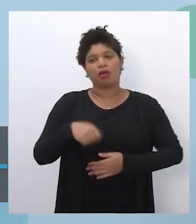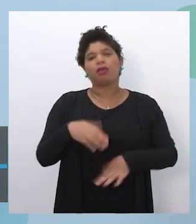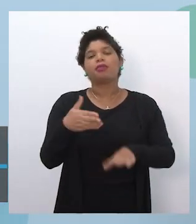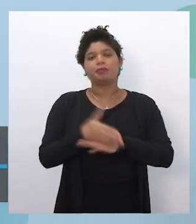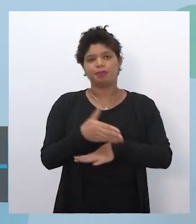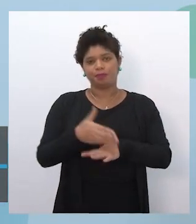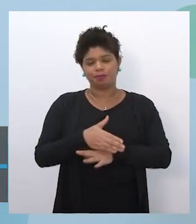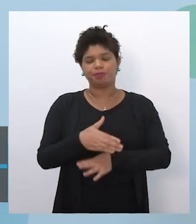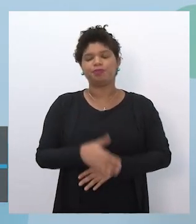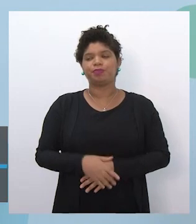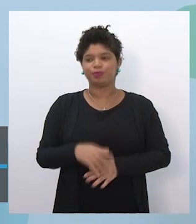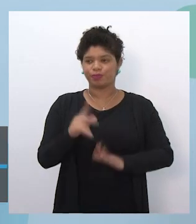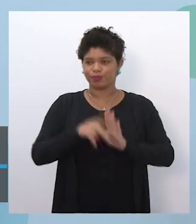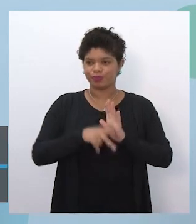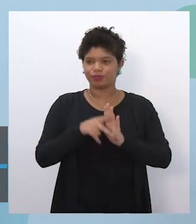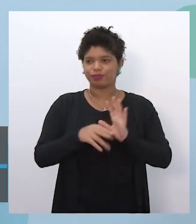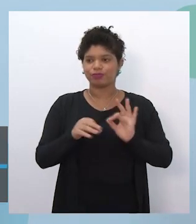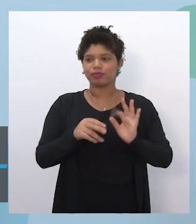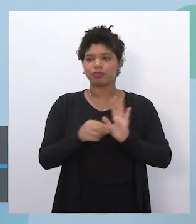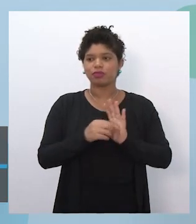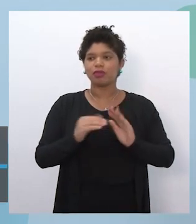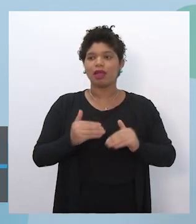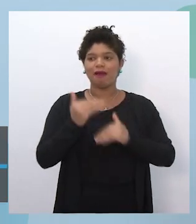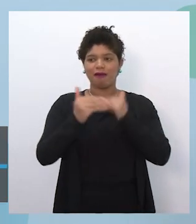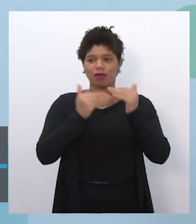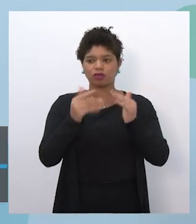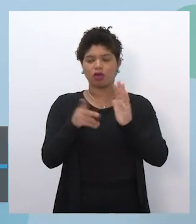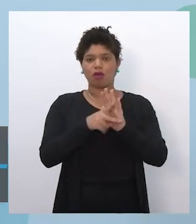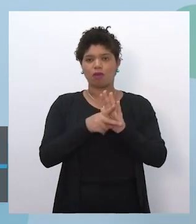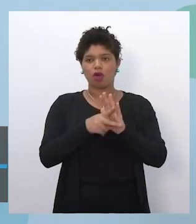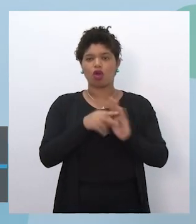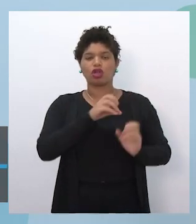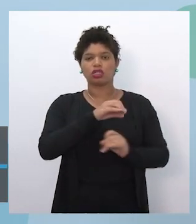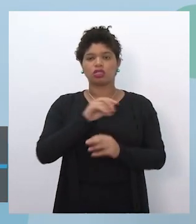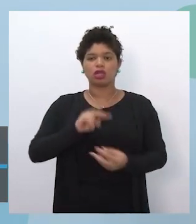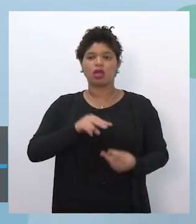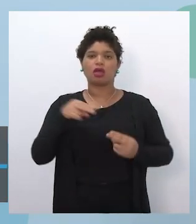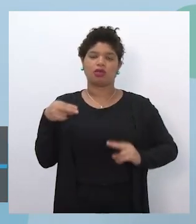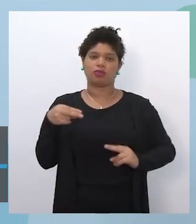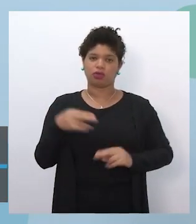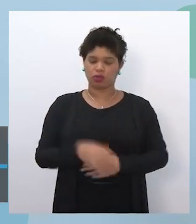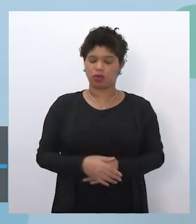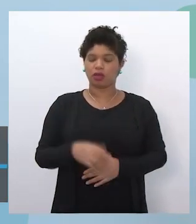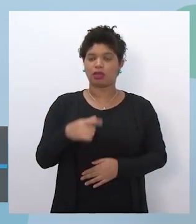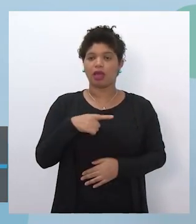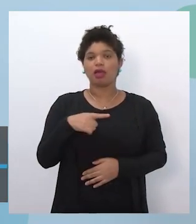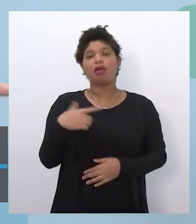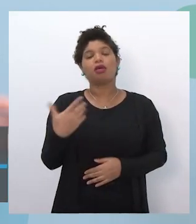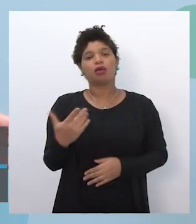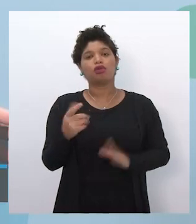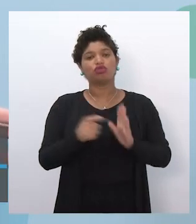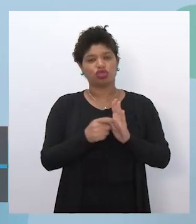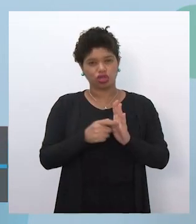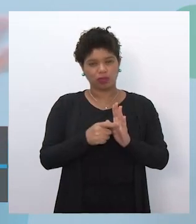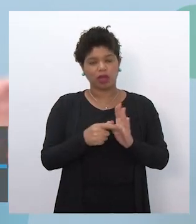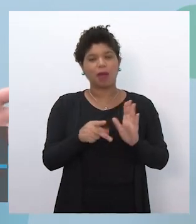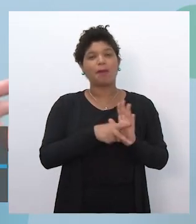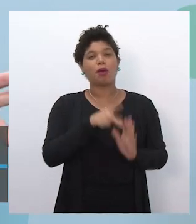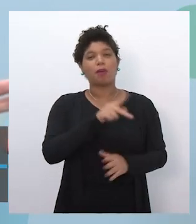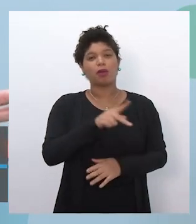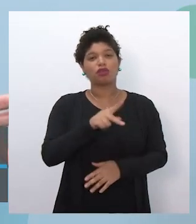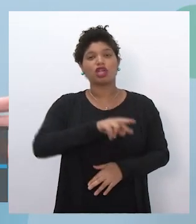do programa da iniciativa de ensino híbrido mesmo. os chips, diferente dos professores que têm a